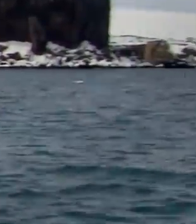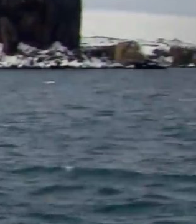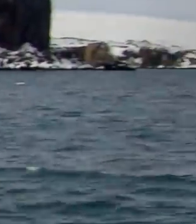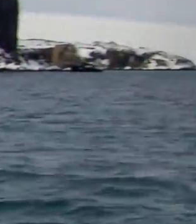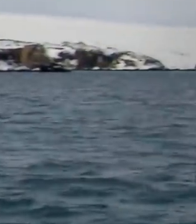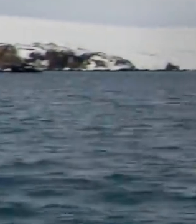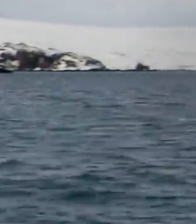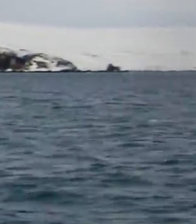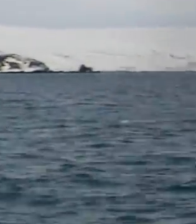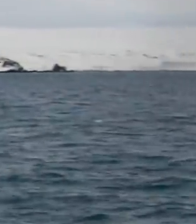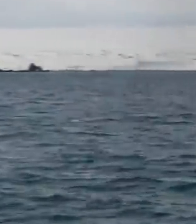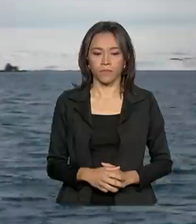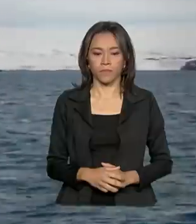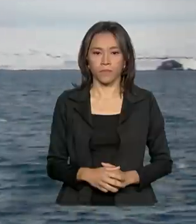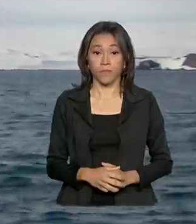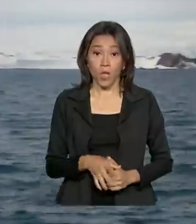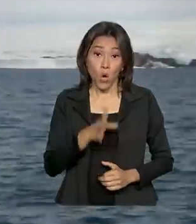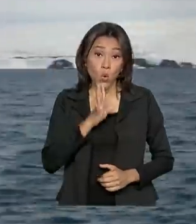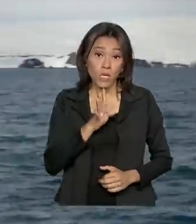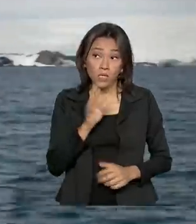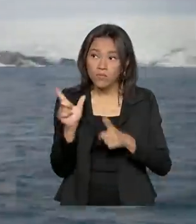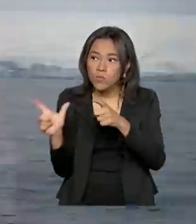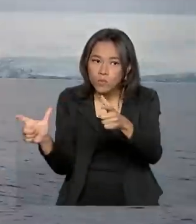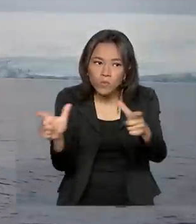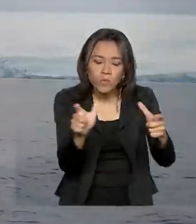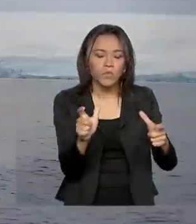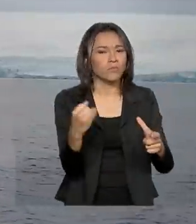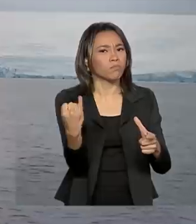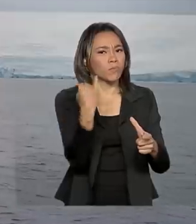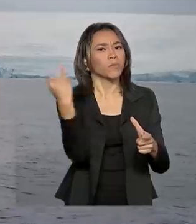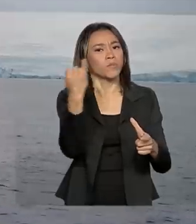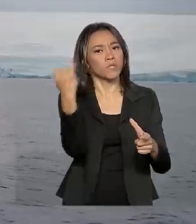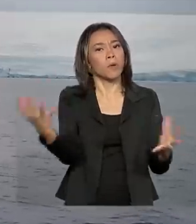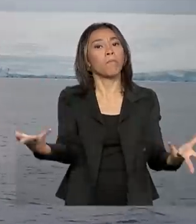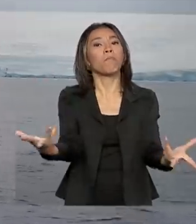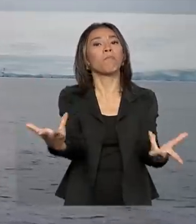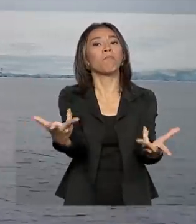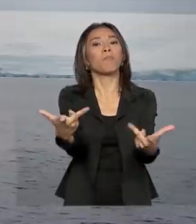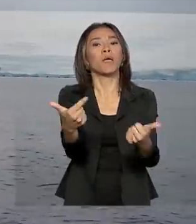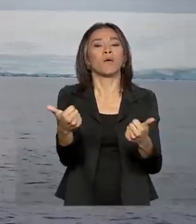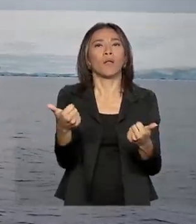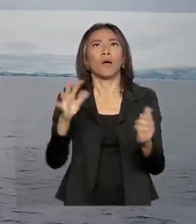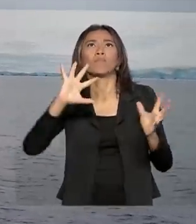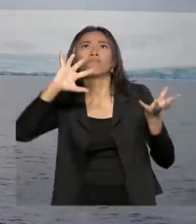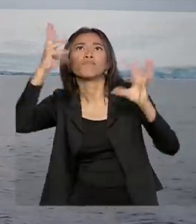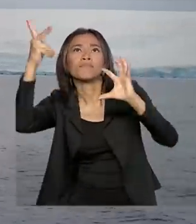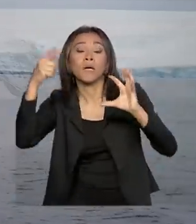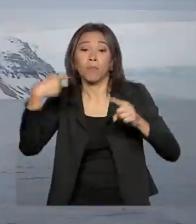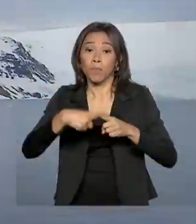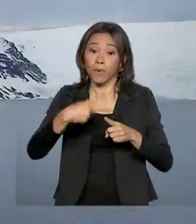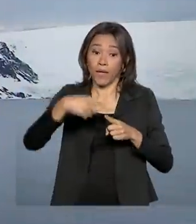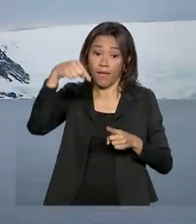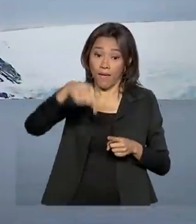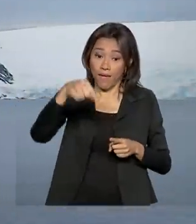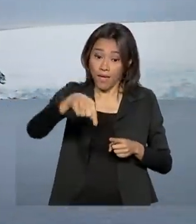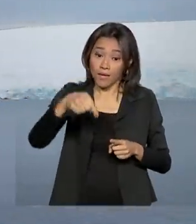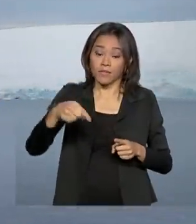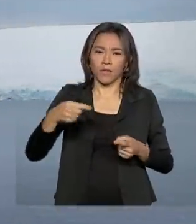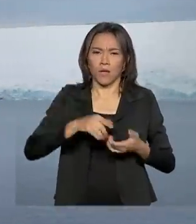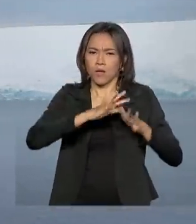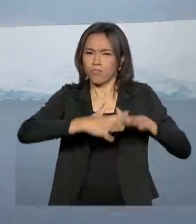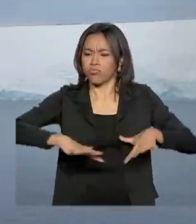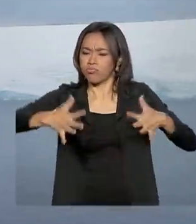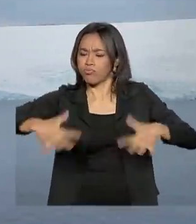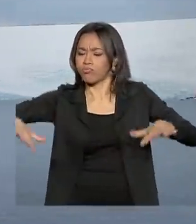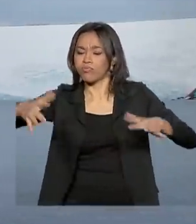Conhecer melhor a Antártica é fundamental para aprimorar os serviços meteorológicos, porque a região controla as circulações oceânicas